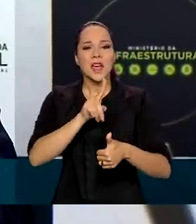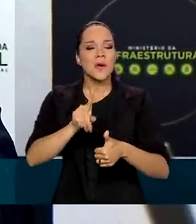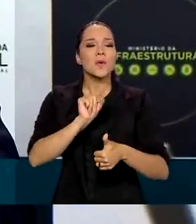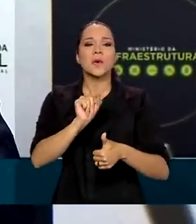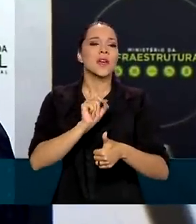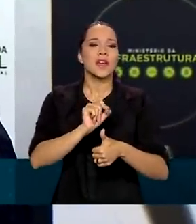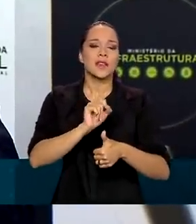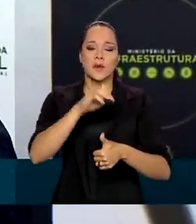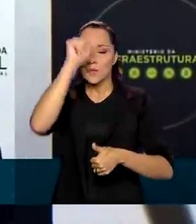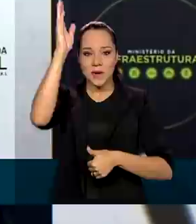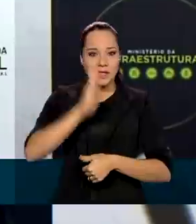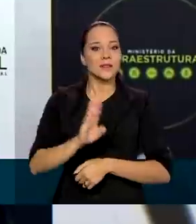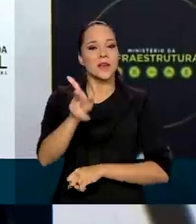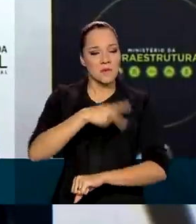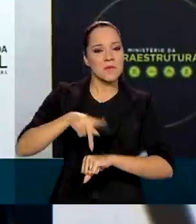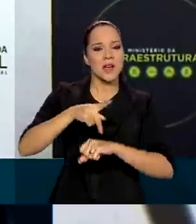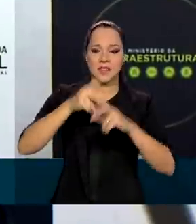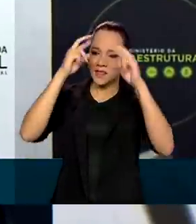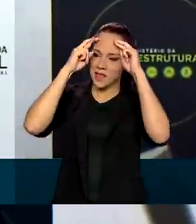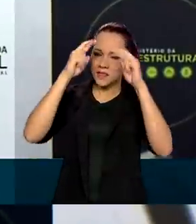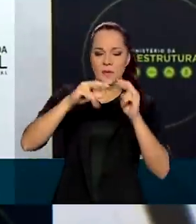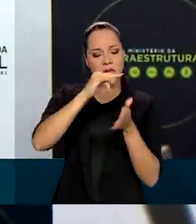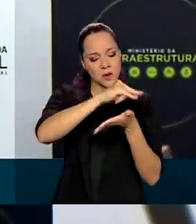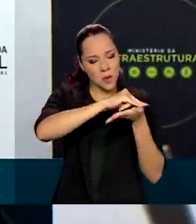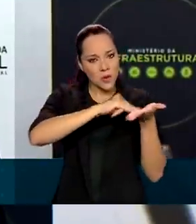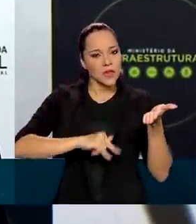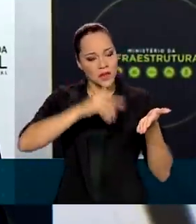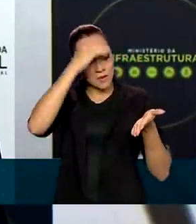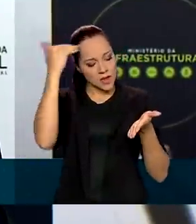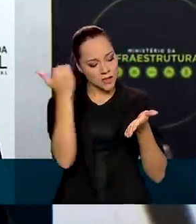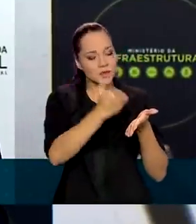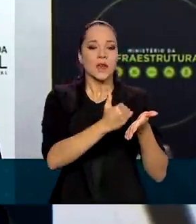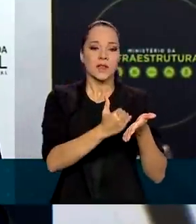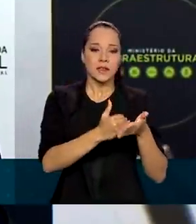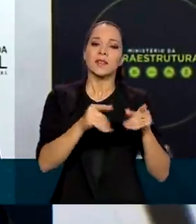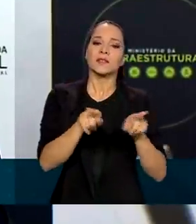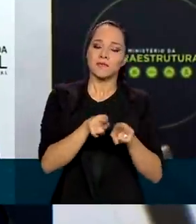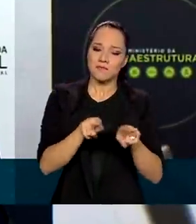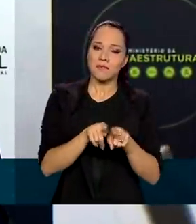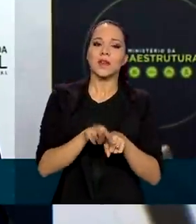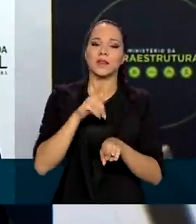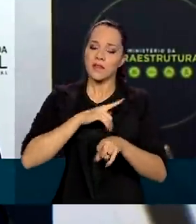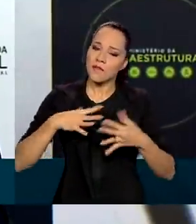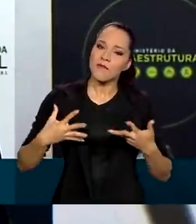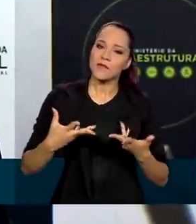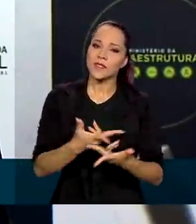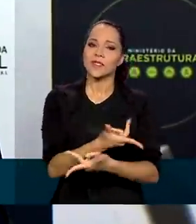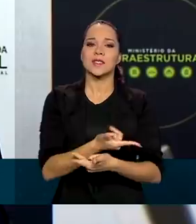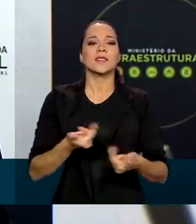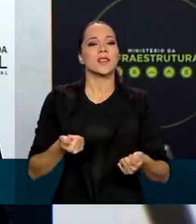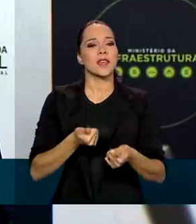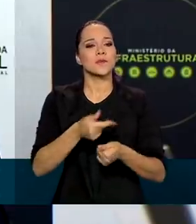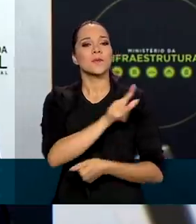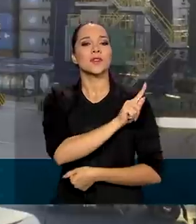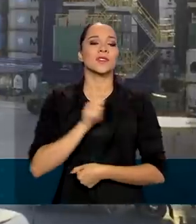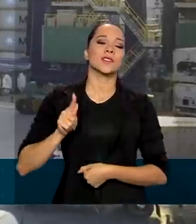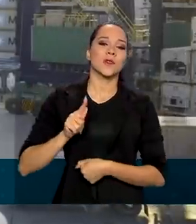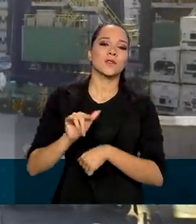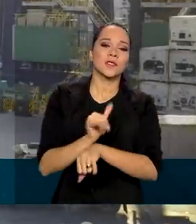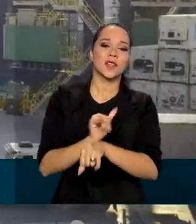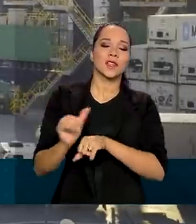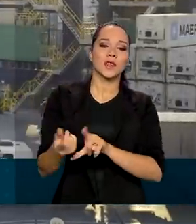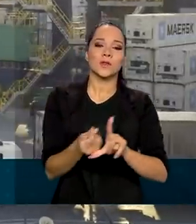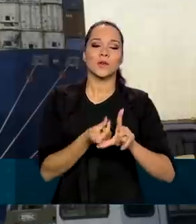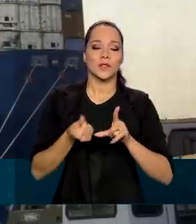de que o Brasil é um país que respeita os contratos e também que foi eficiente no que diz respeito à gestão da sua logística.